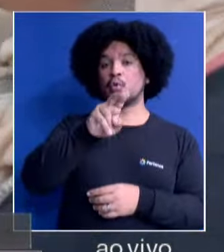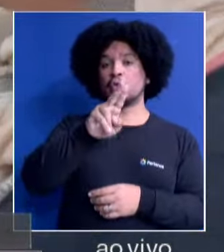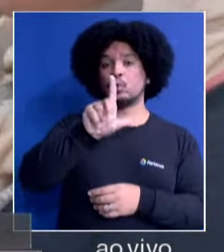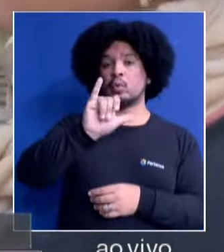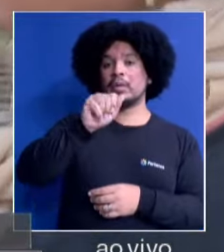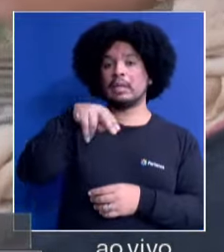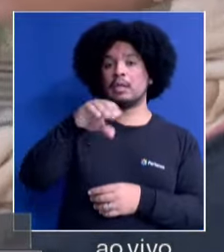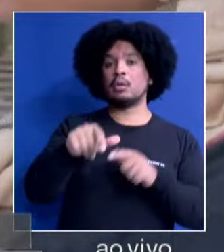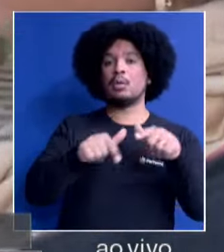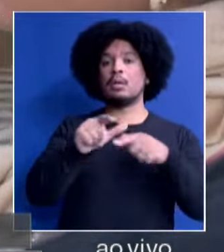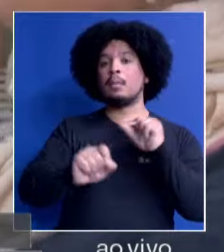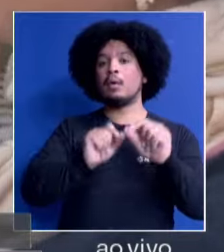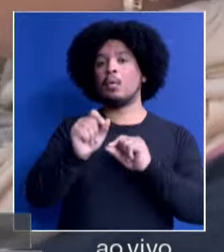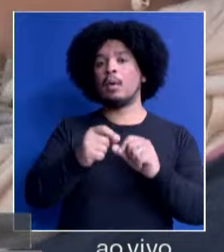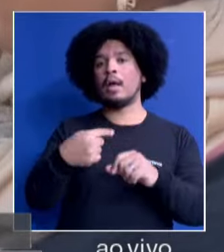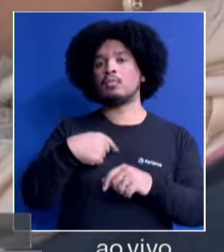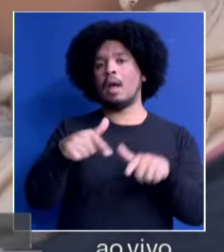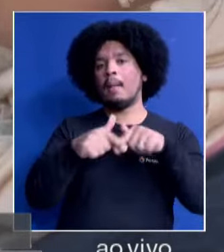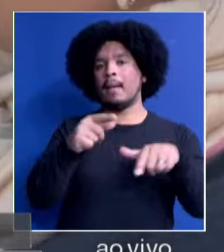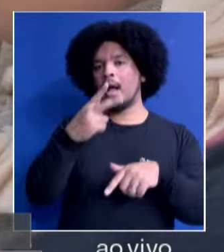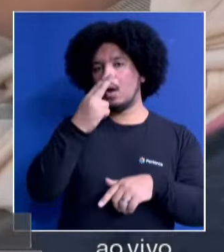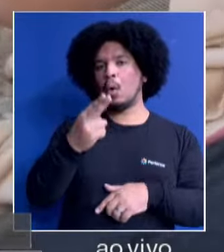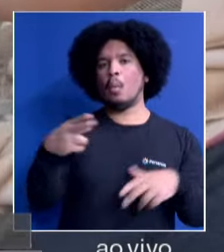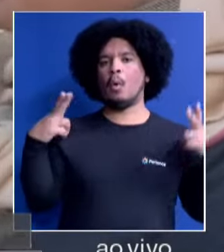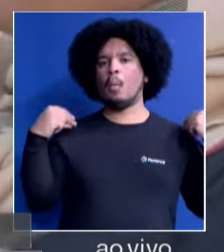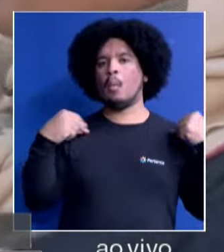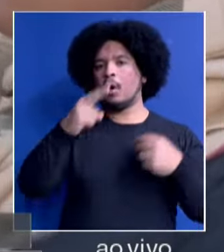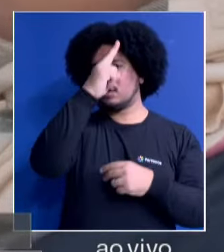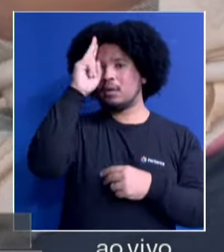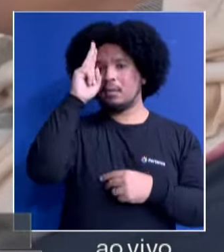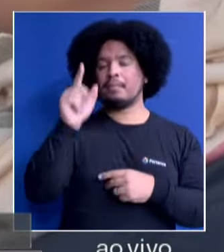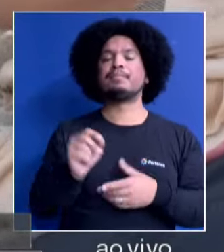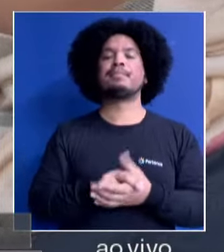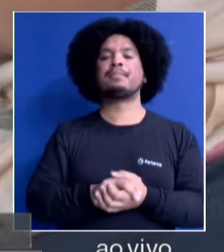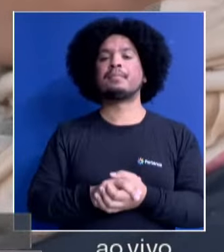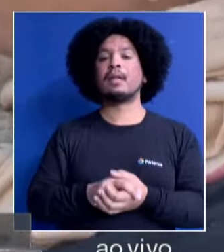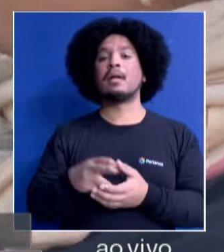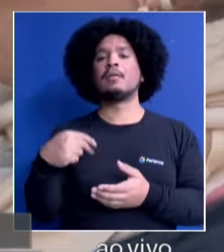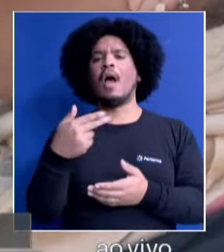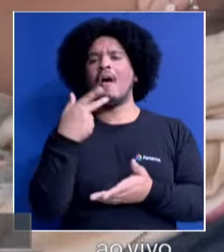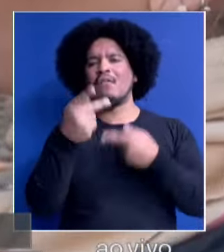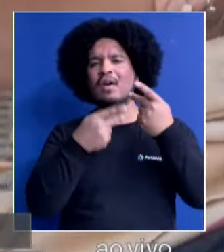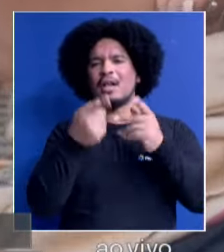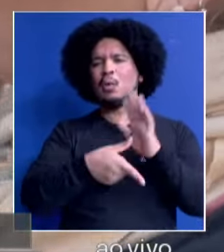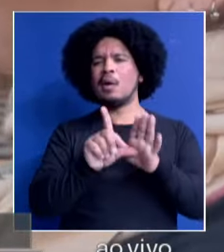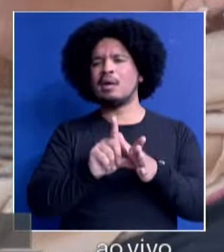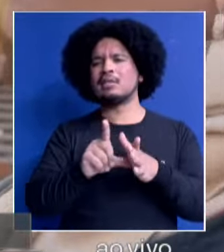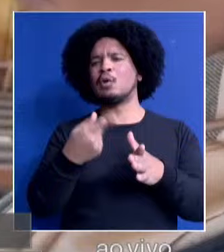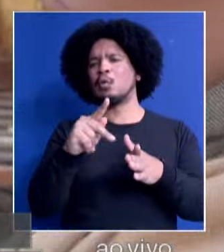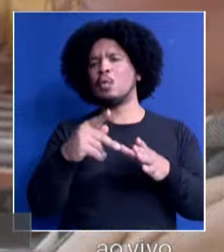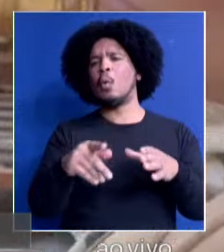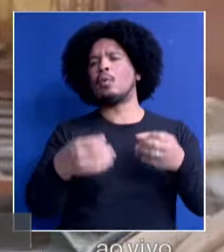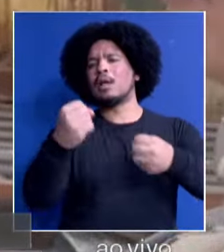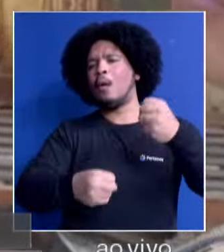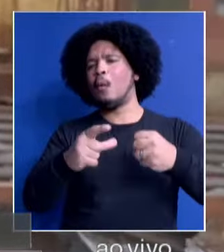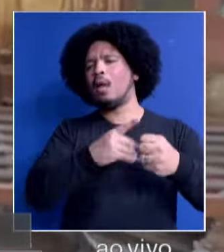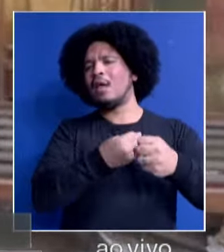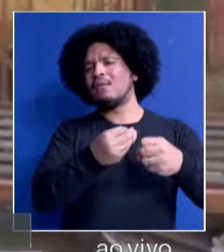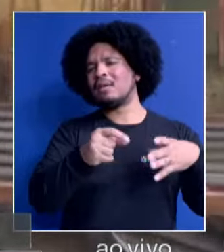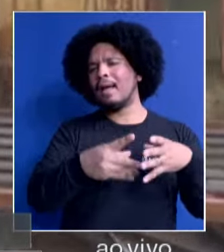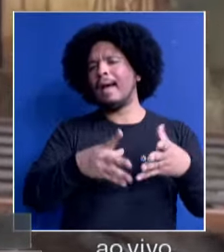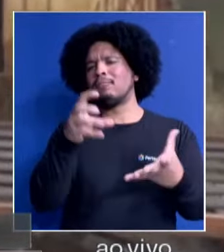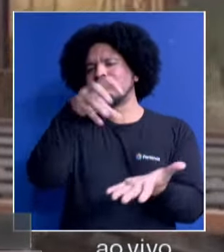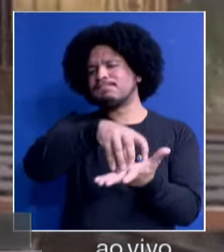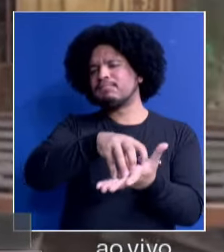o que é? Eu trabalho como Uber. Como aplicativo. Você estava me comentando antes que o seu carro estava na oficina. Meu carro está na oficina